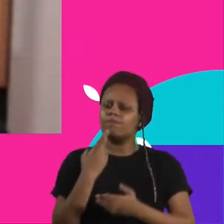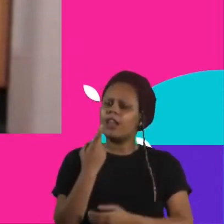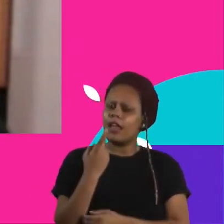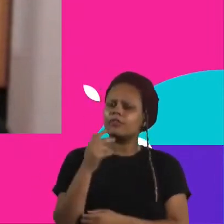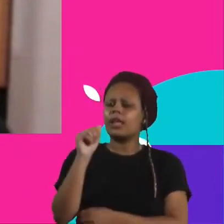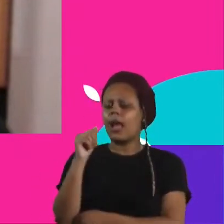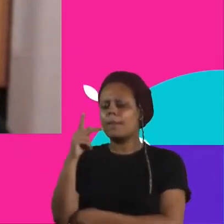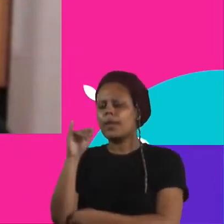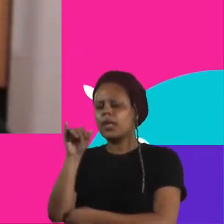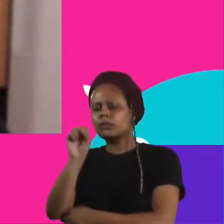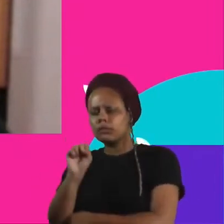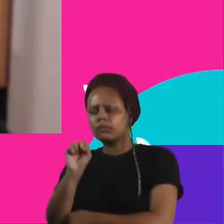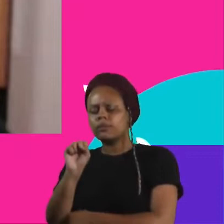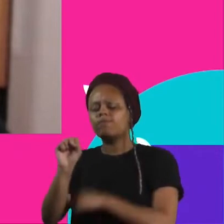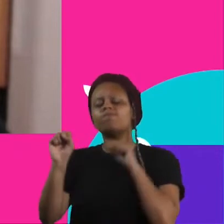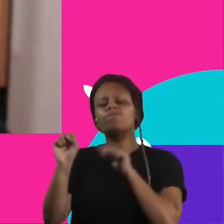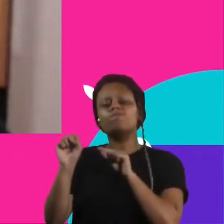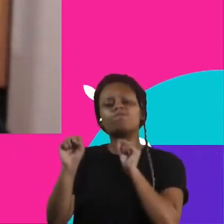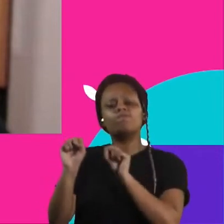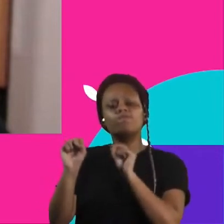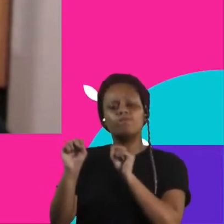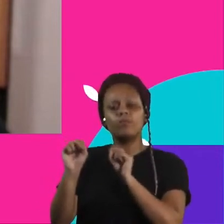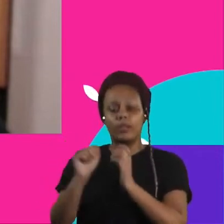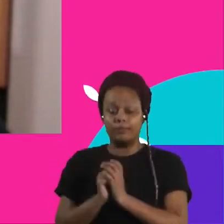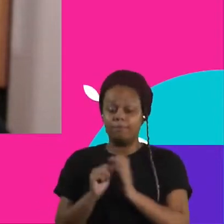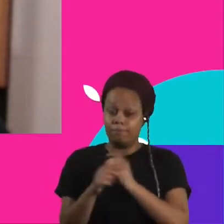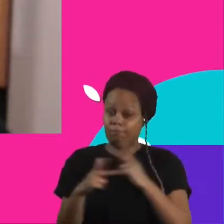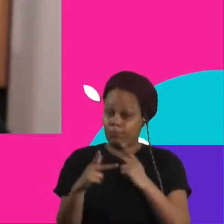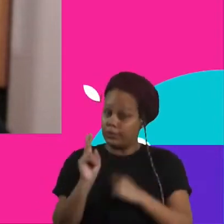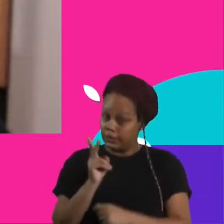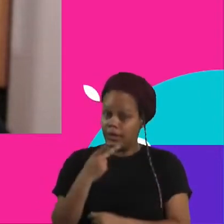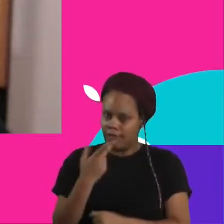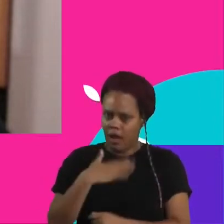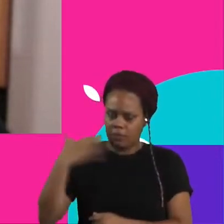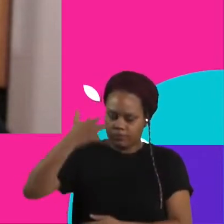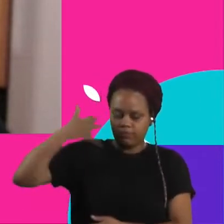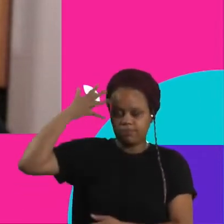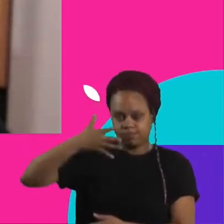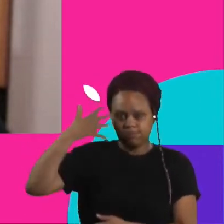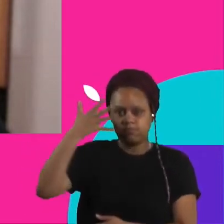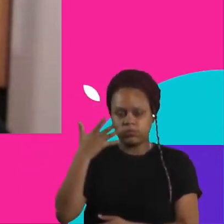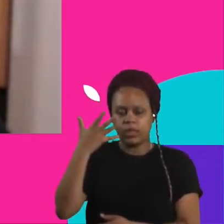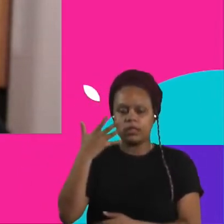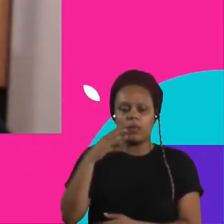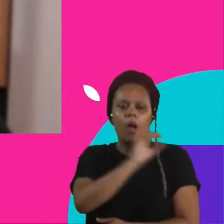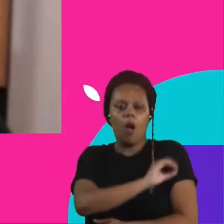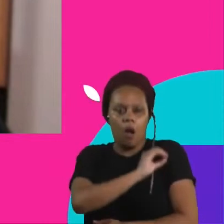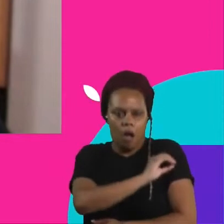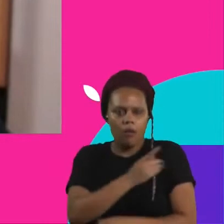API é algo que eu sempre falo nas minhas palestras, nas minhas oficinas,